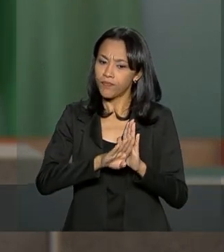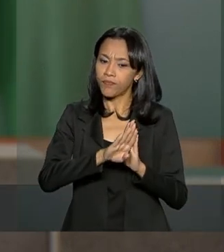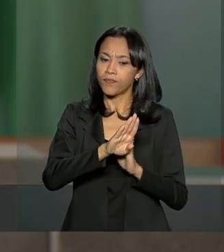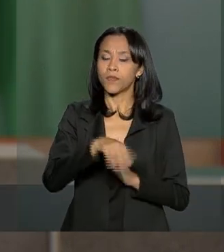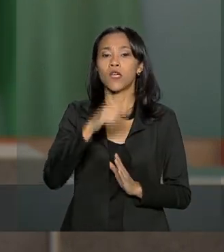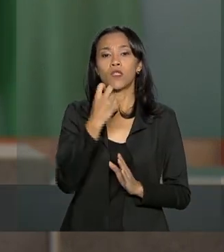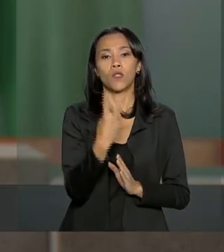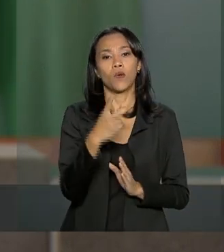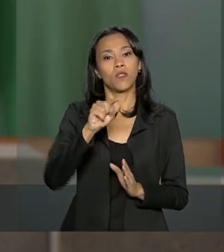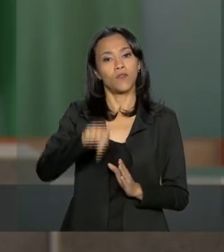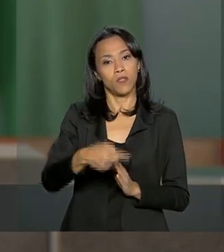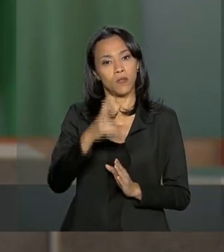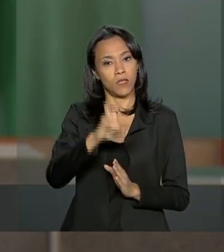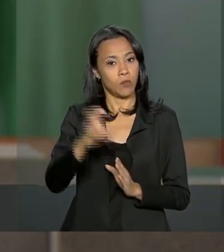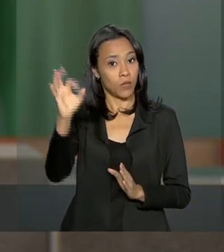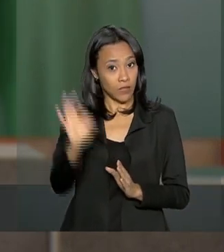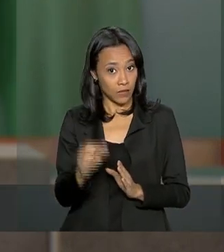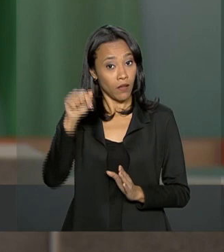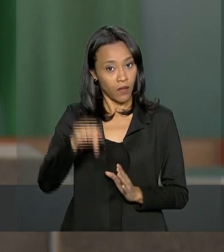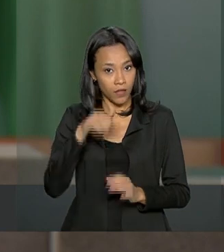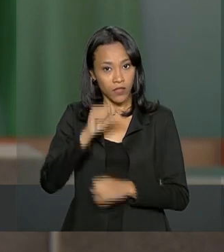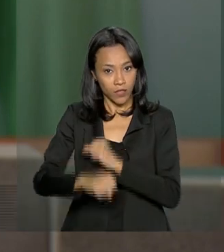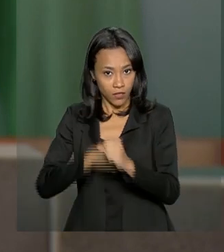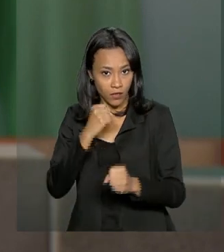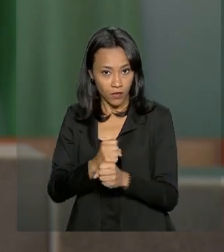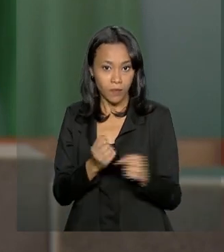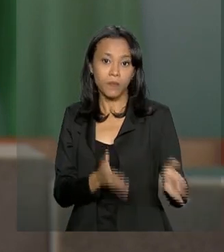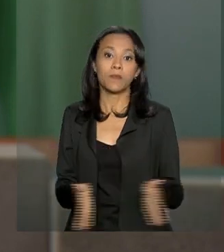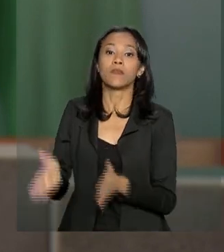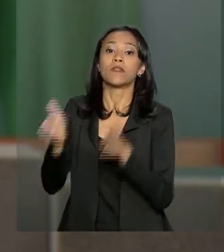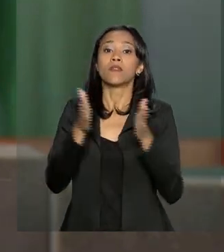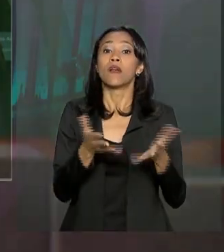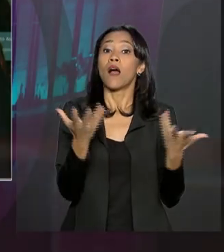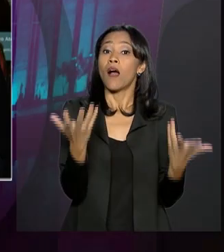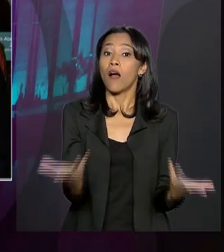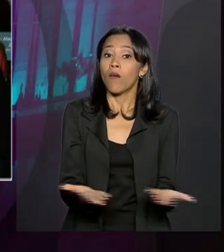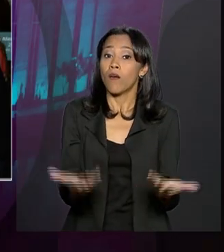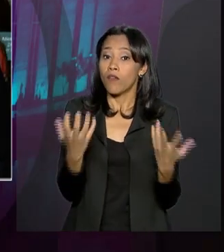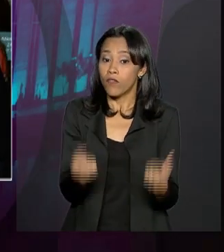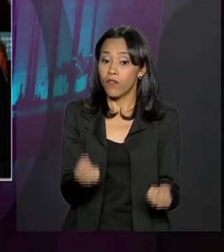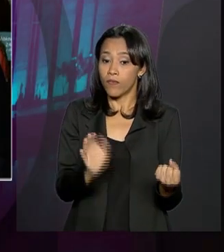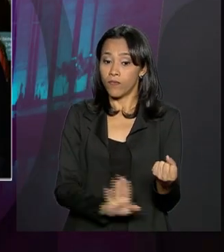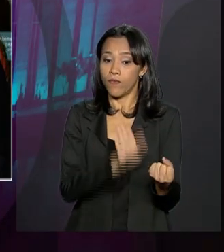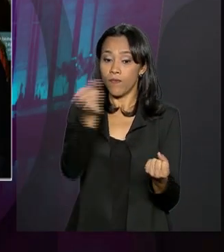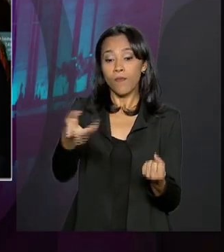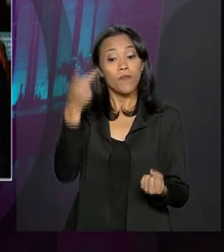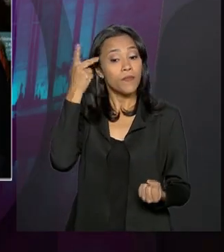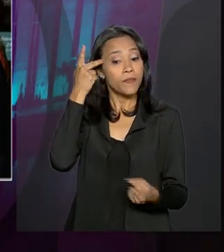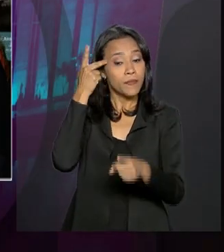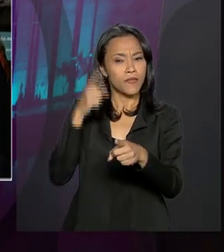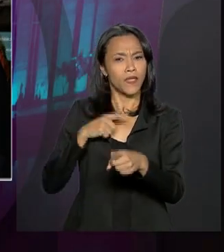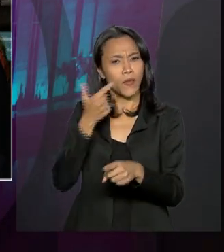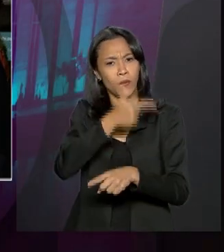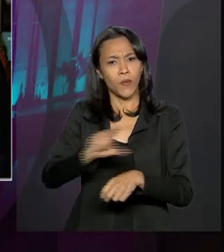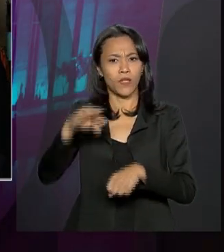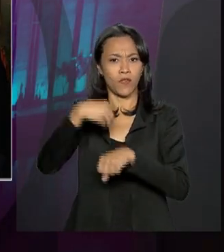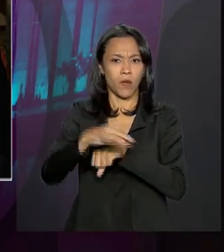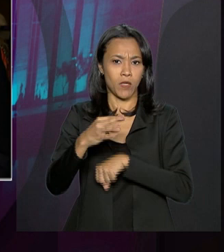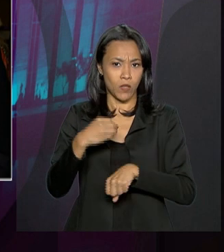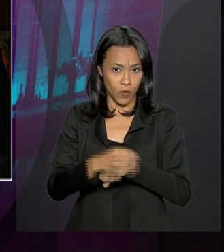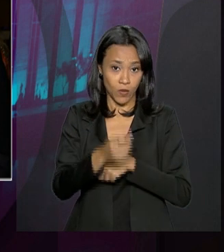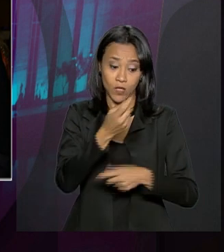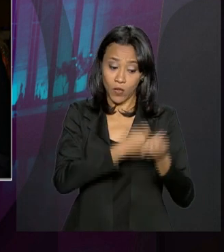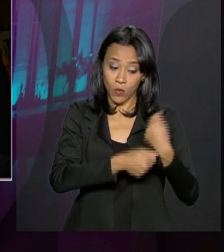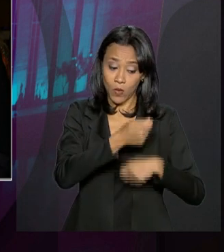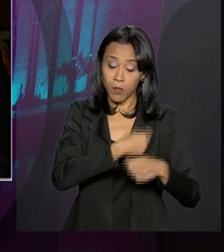,5% neste ano. E nós vamos agora a São Paulo, onde o repórter Ricardo Ferraz tem outras informações sobre a economia